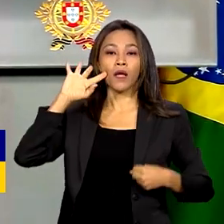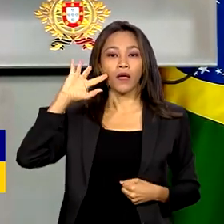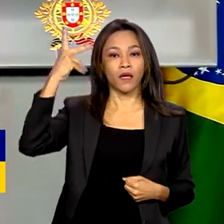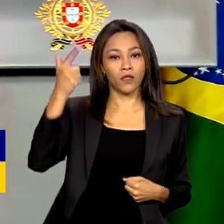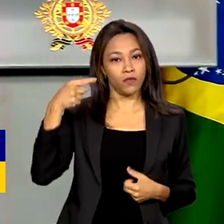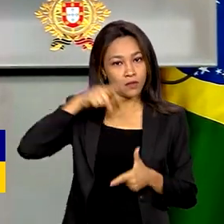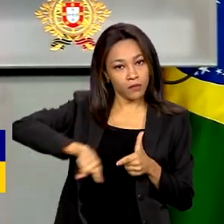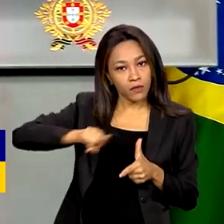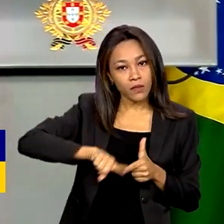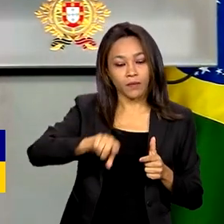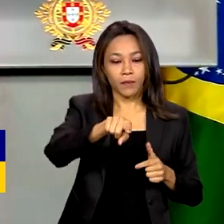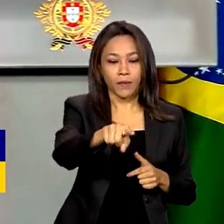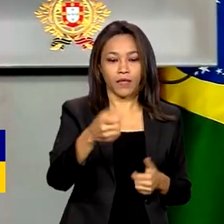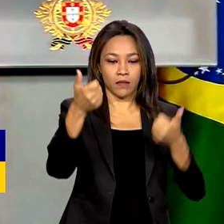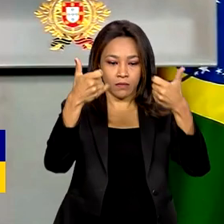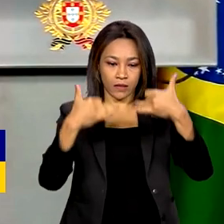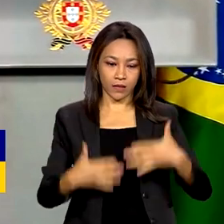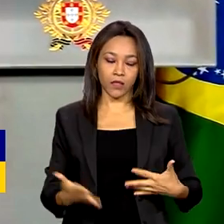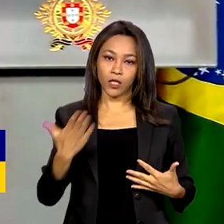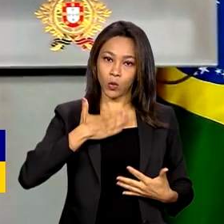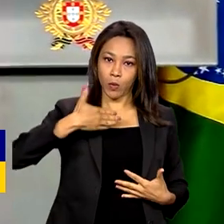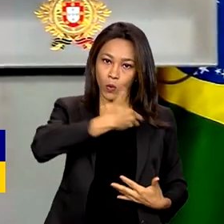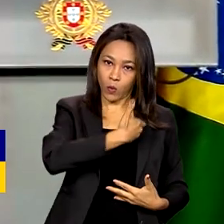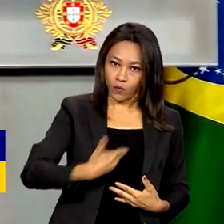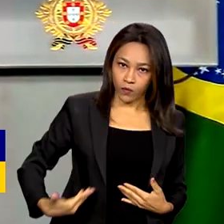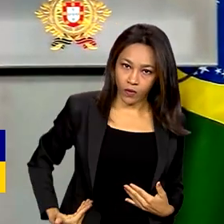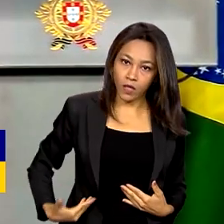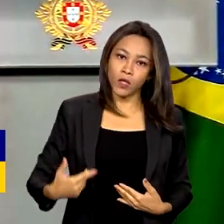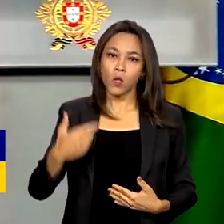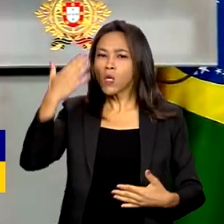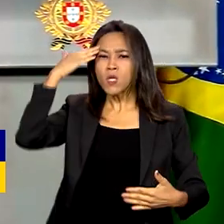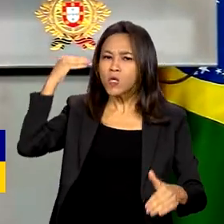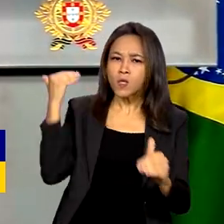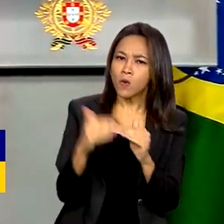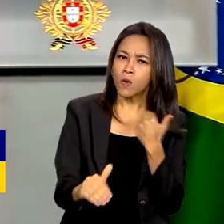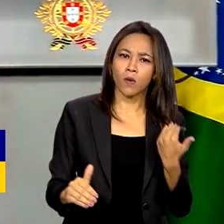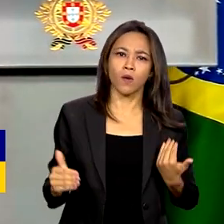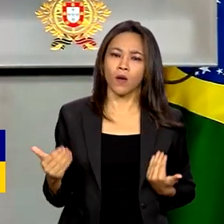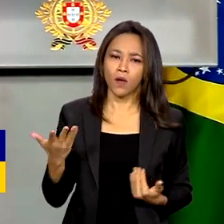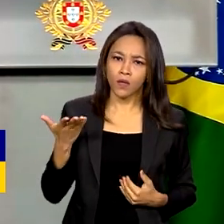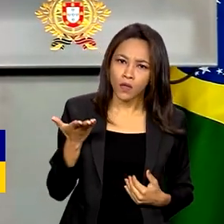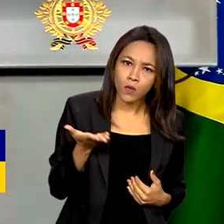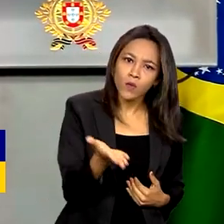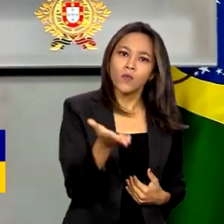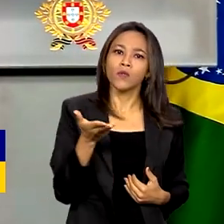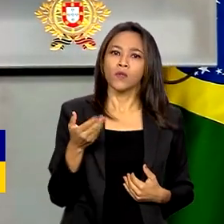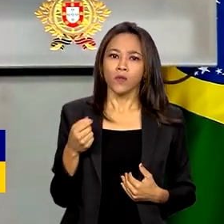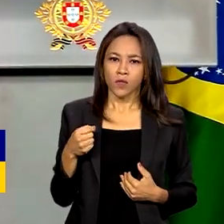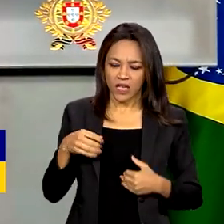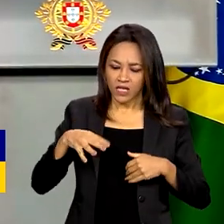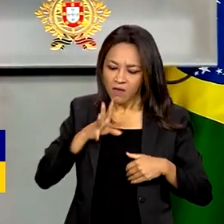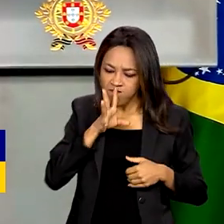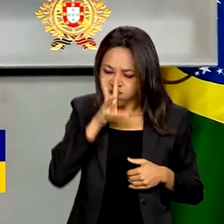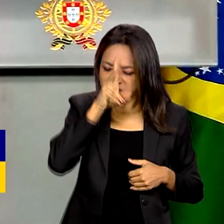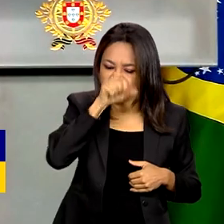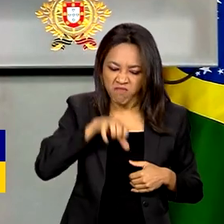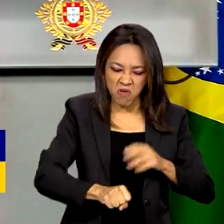mediada. Em o meu governo condena a violação à integridade territorial